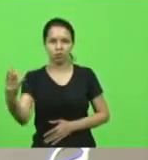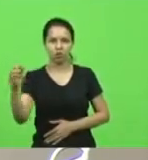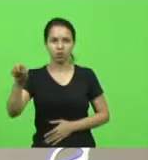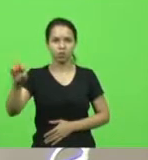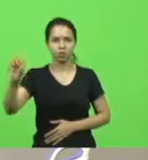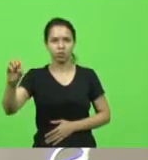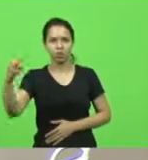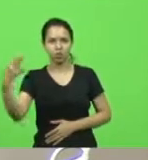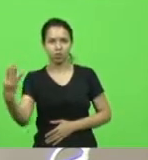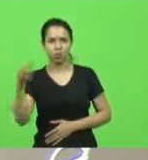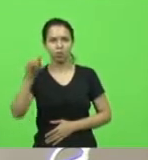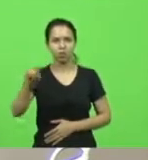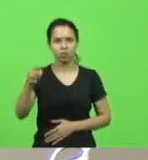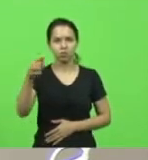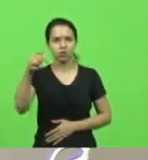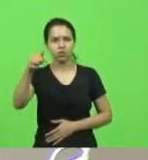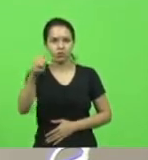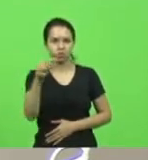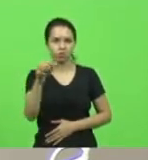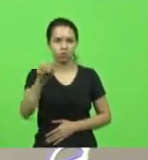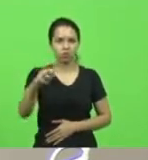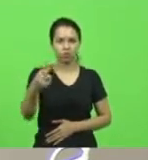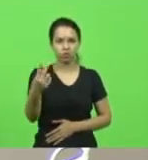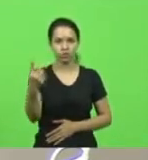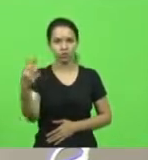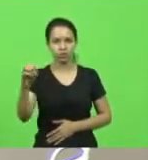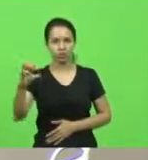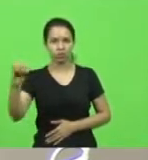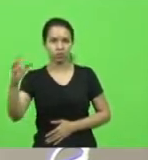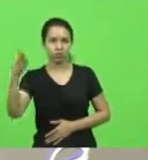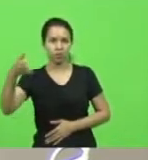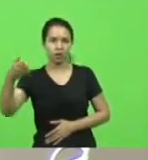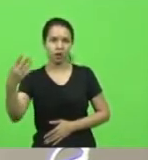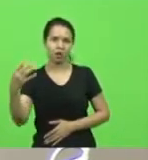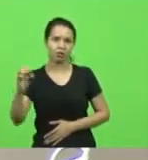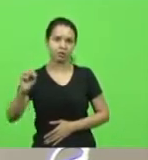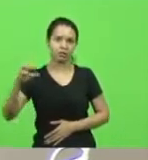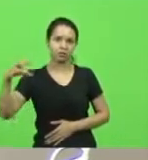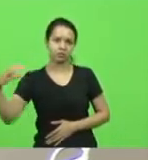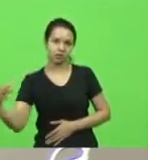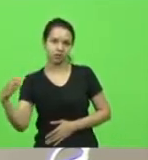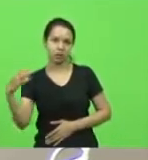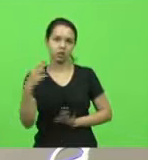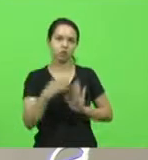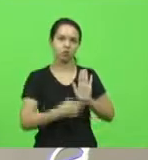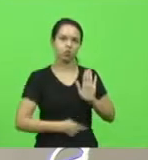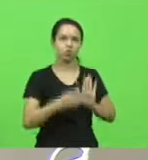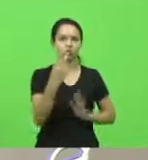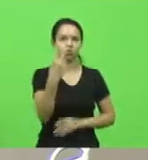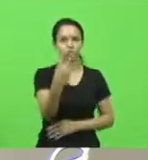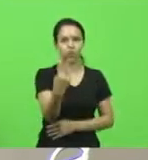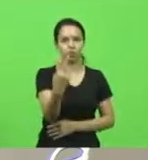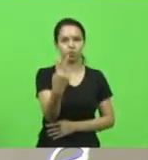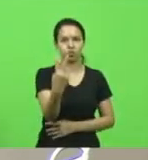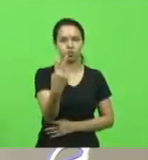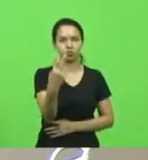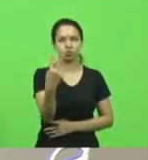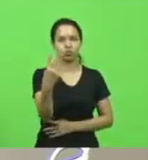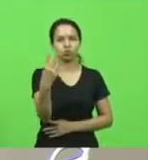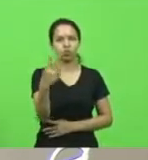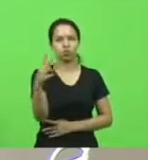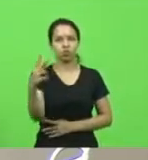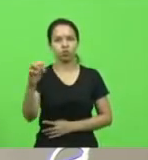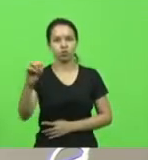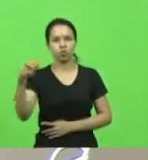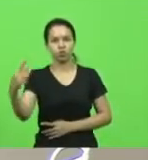.7200, barra SC. e a resolução nº 2 de 2021, que fica